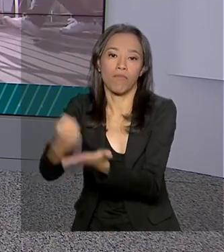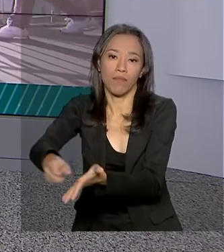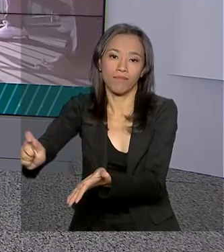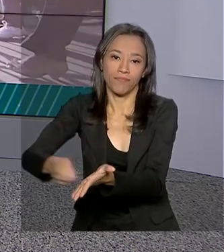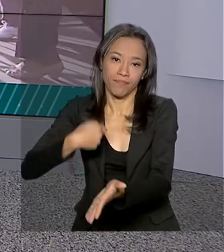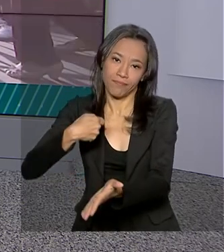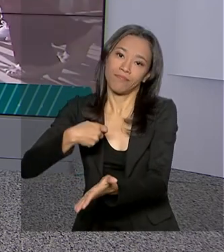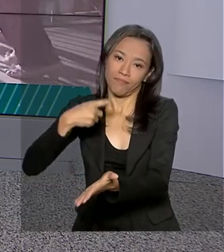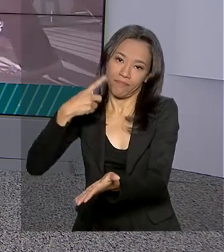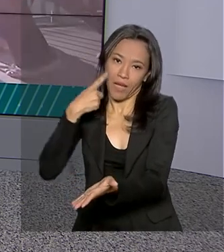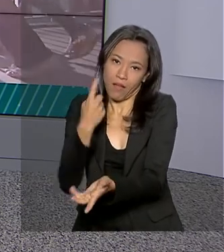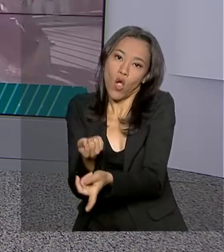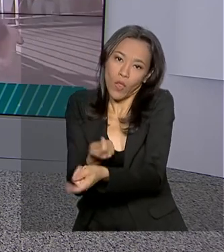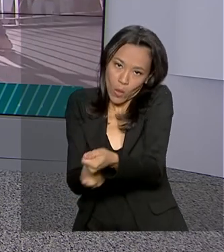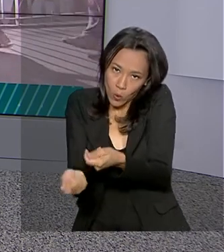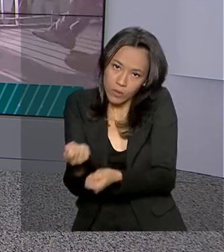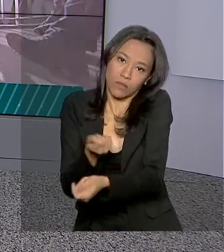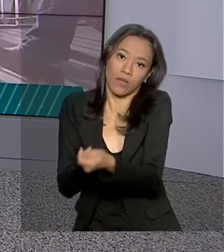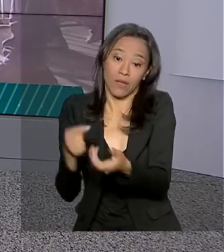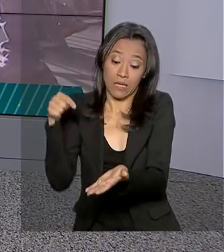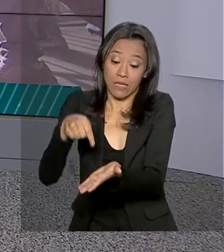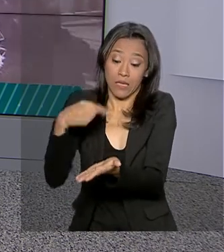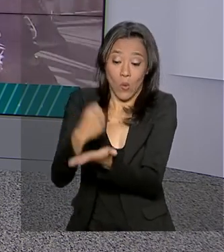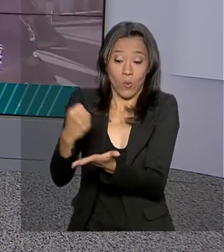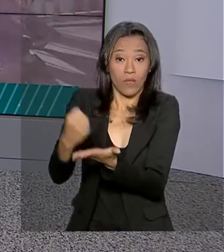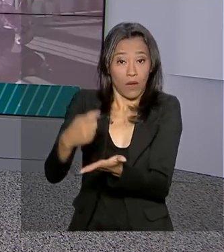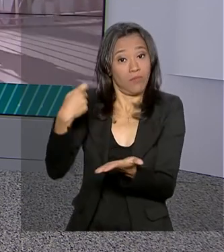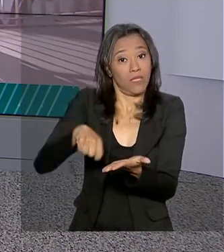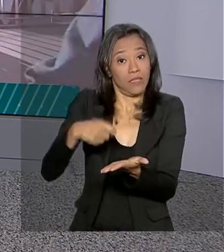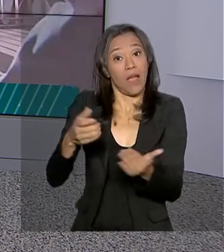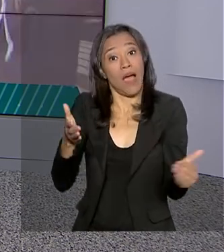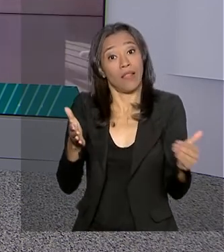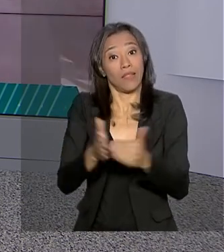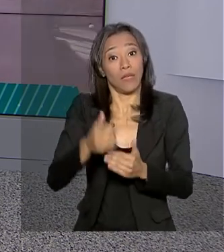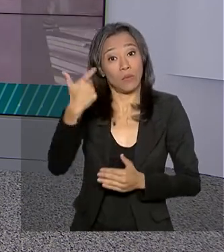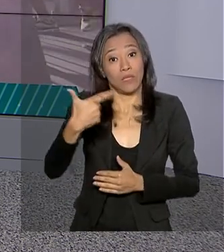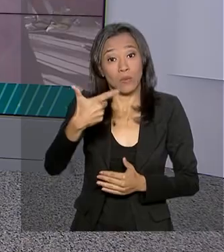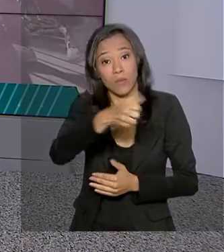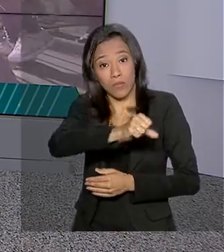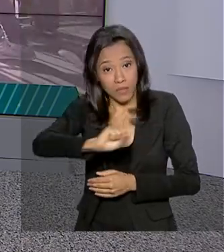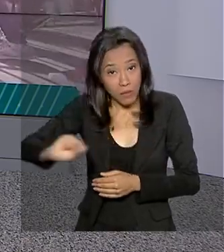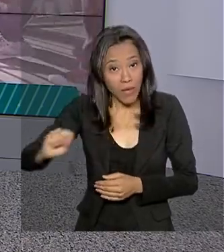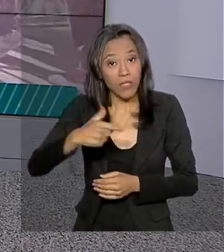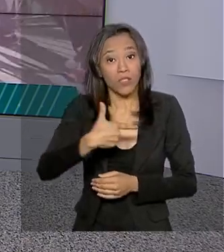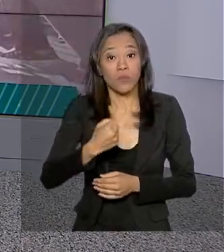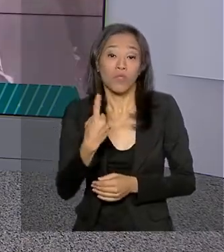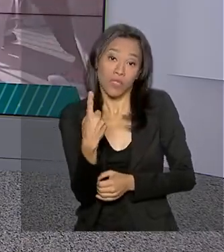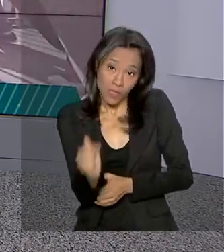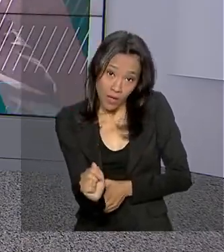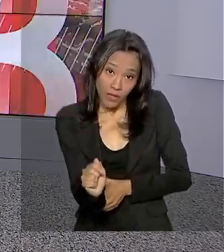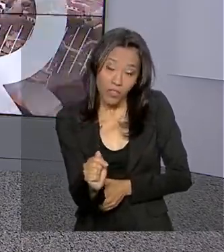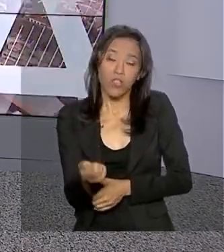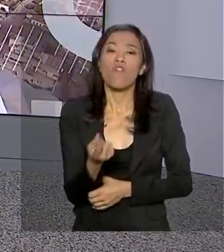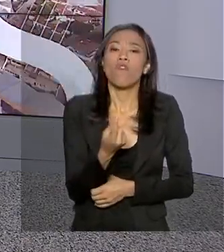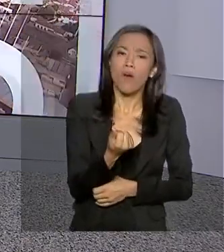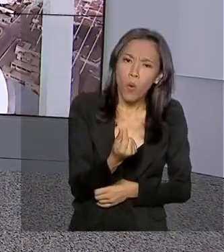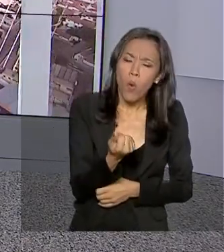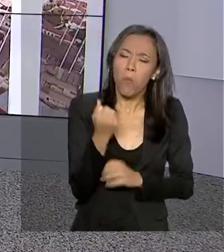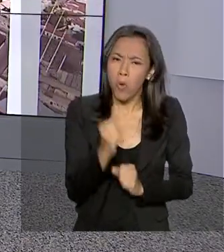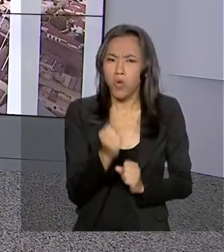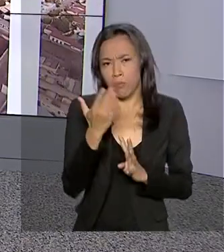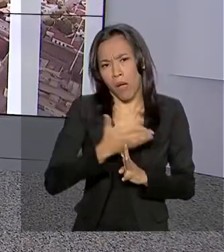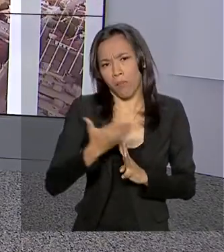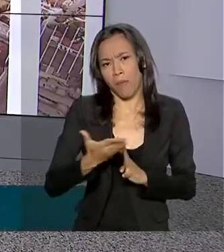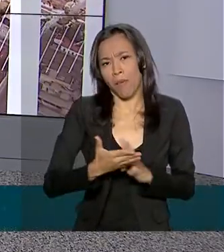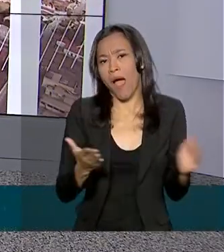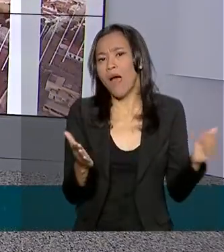acordo. É necessário que o contrato com o FIES tenha sido firmado até o segundo semestre de 2017. Os valores podem ser parcelados